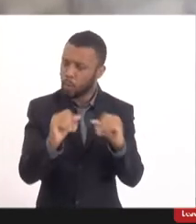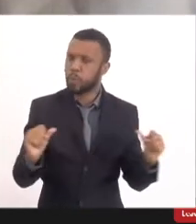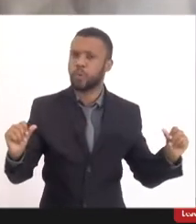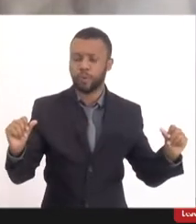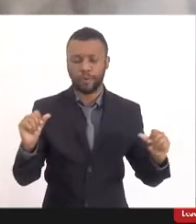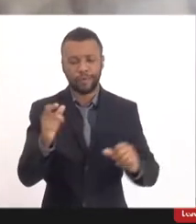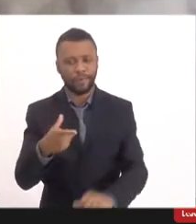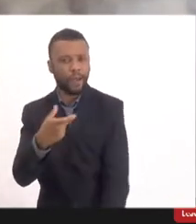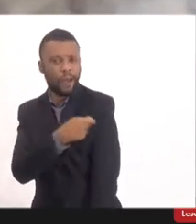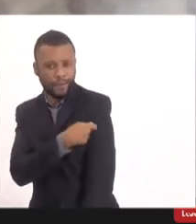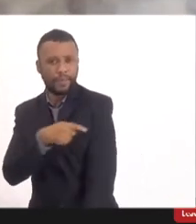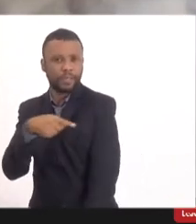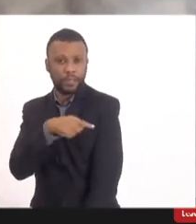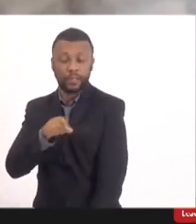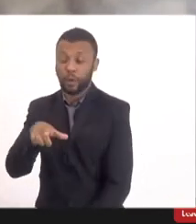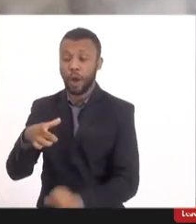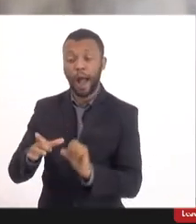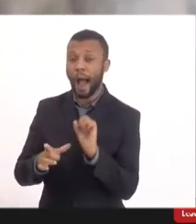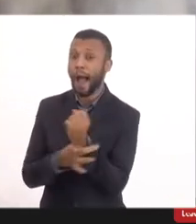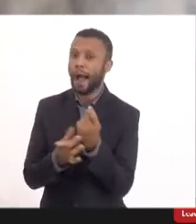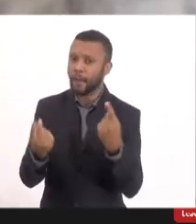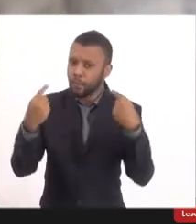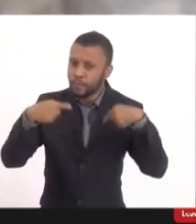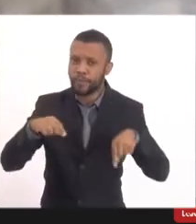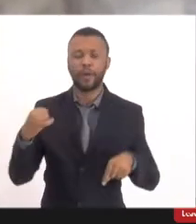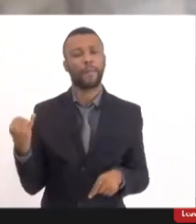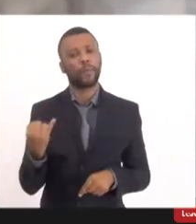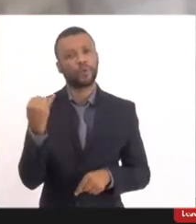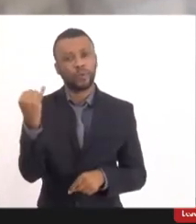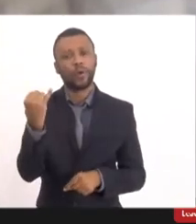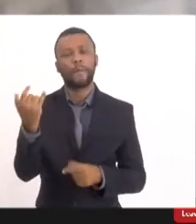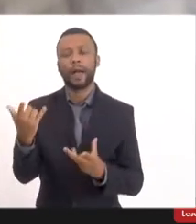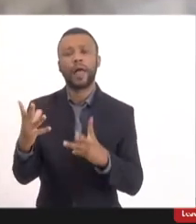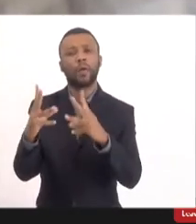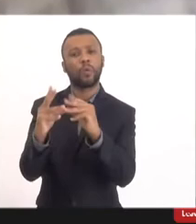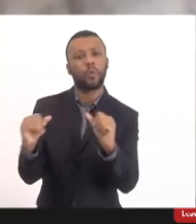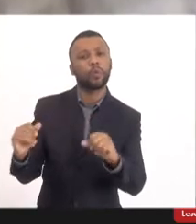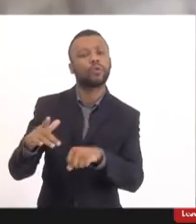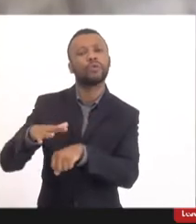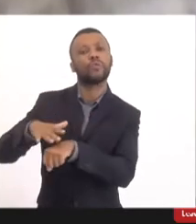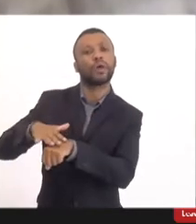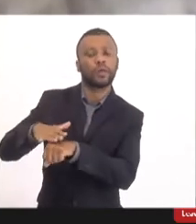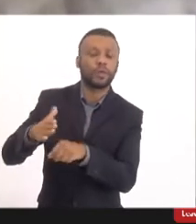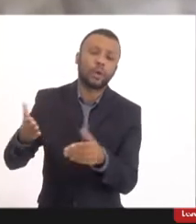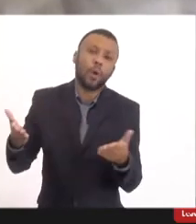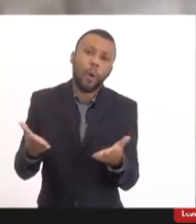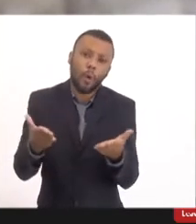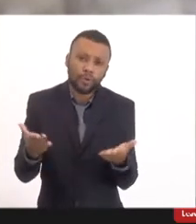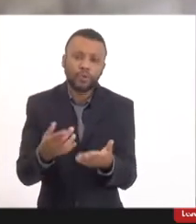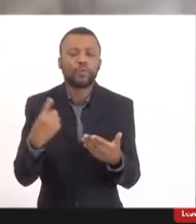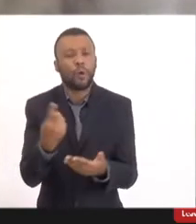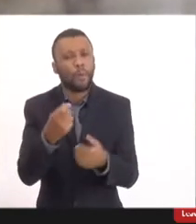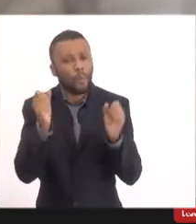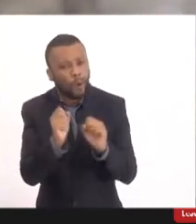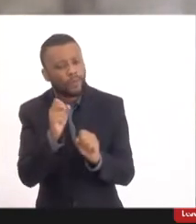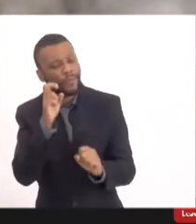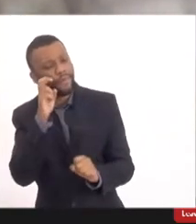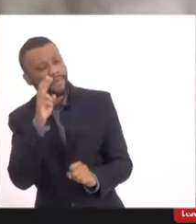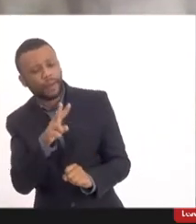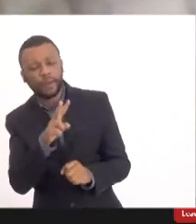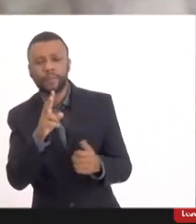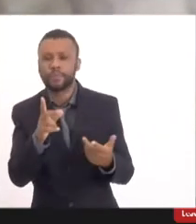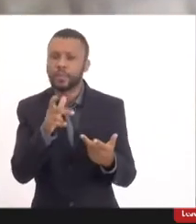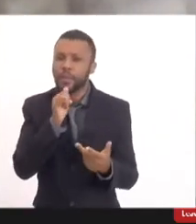ela foi essencial para a eliminação de doenças, né, que hoje a gente pode dizer que estamos livres com uma poliomielite, né,